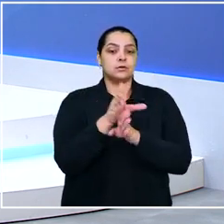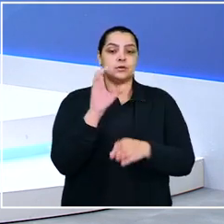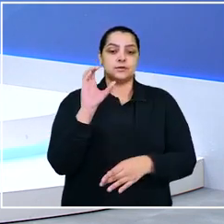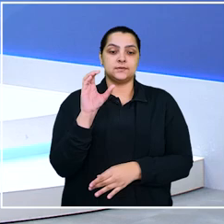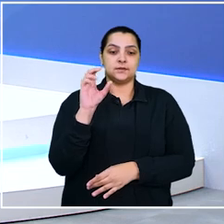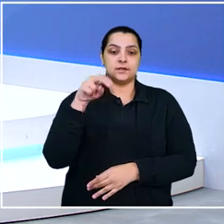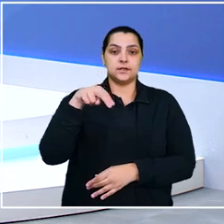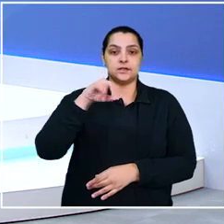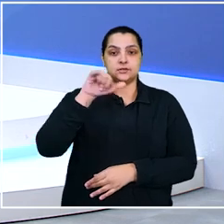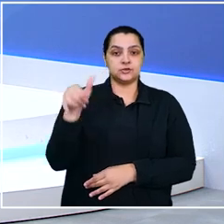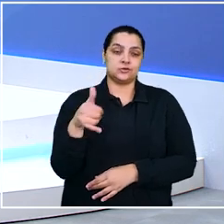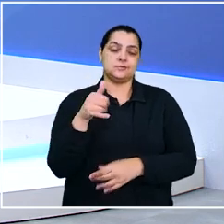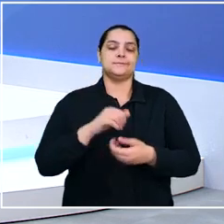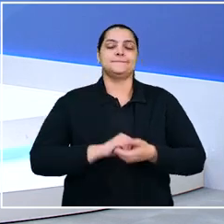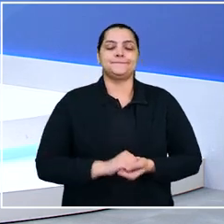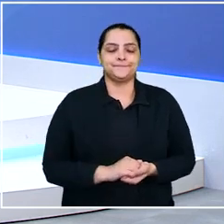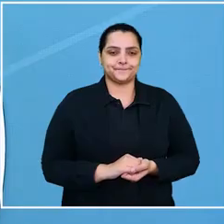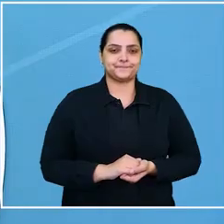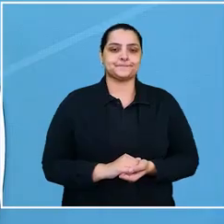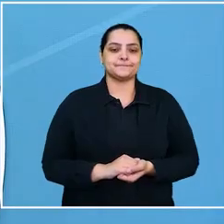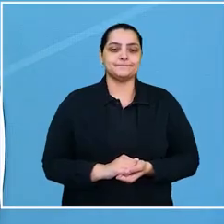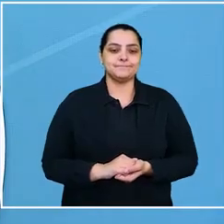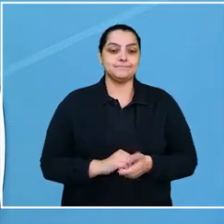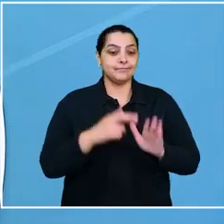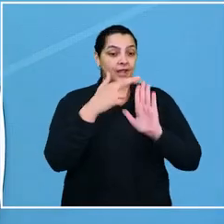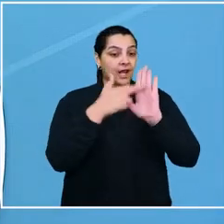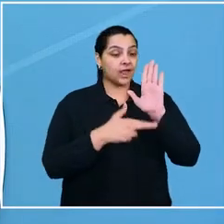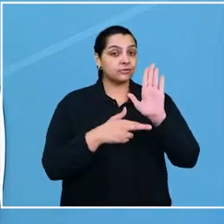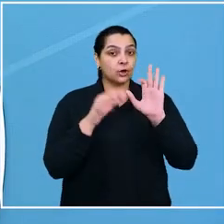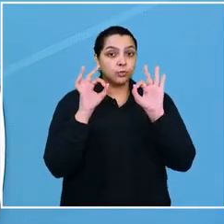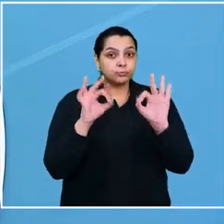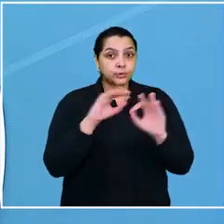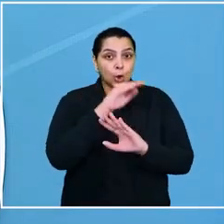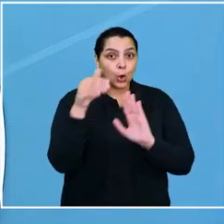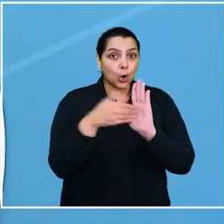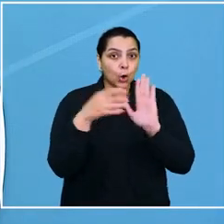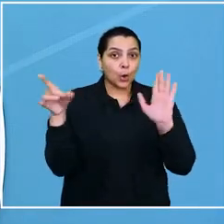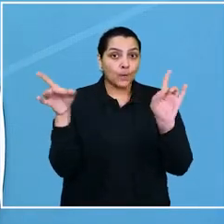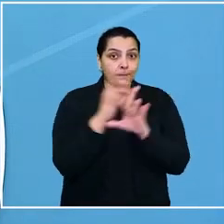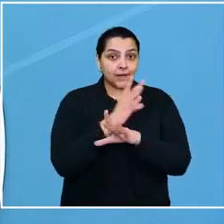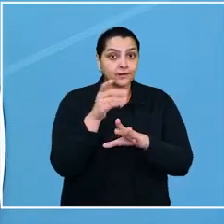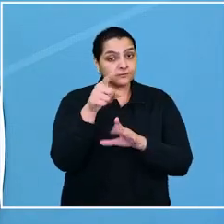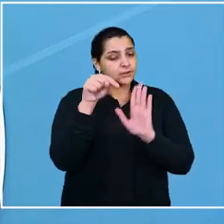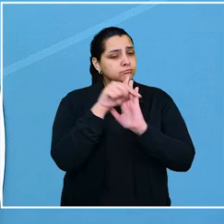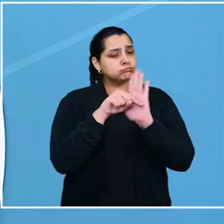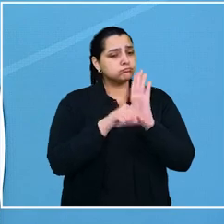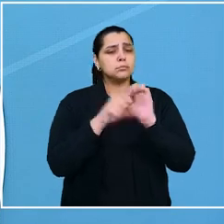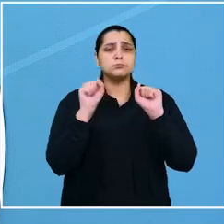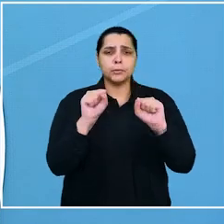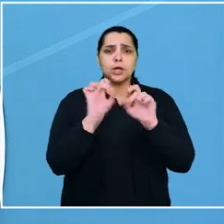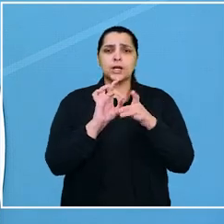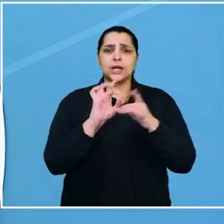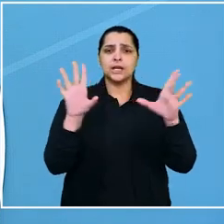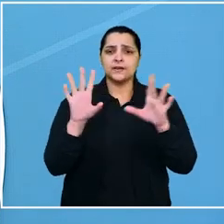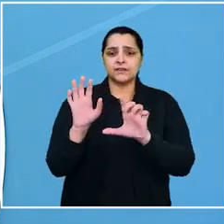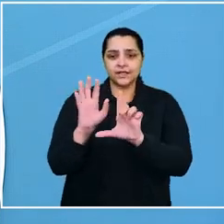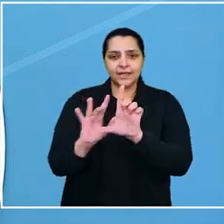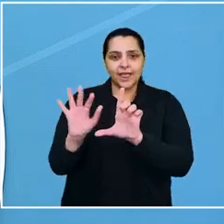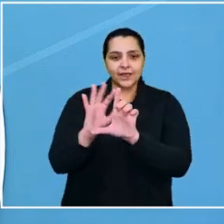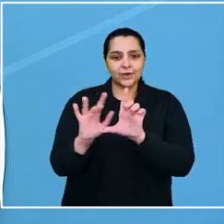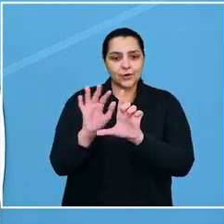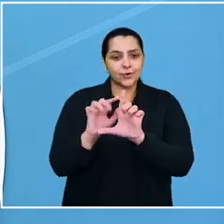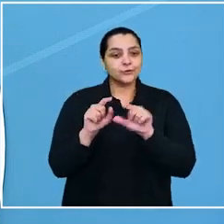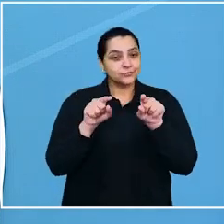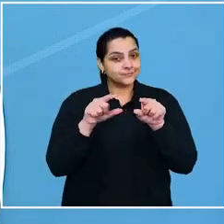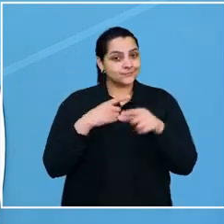Conselho Nacional de Justiça. O relatório completo está disponível para consulta pública e você pode acessar pelo